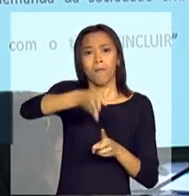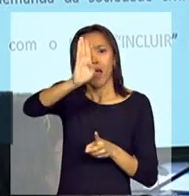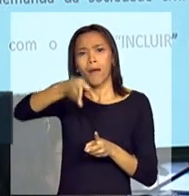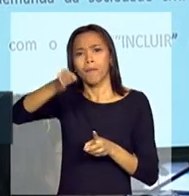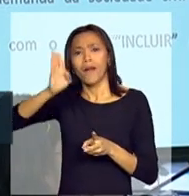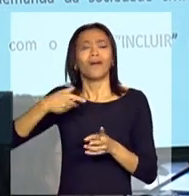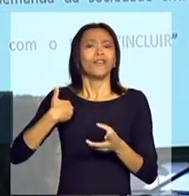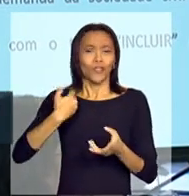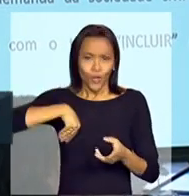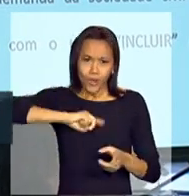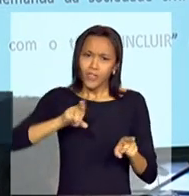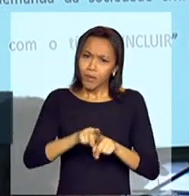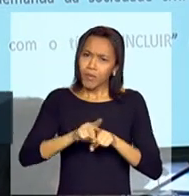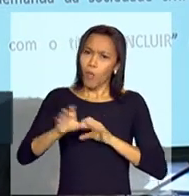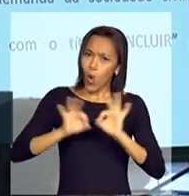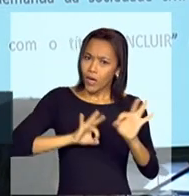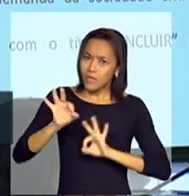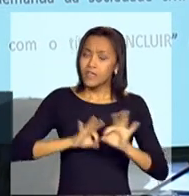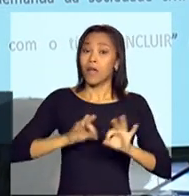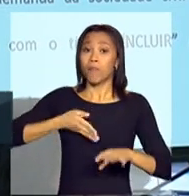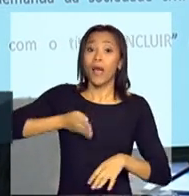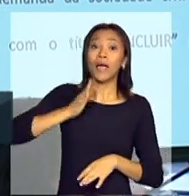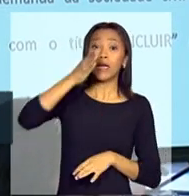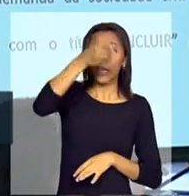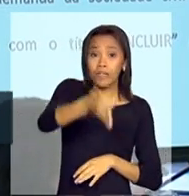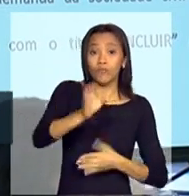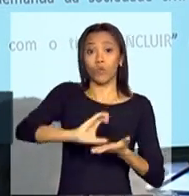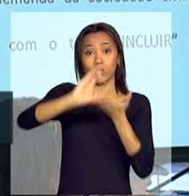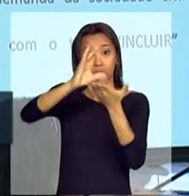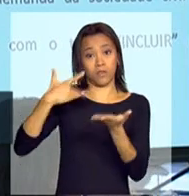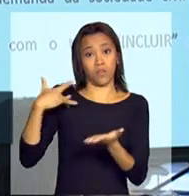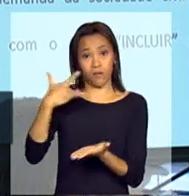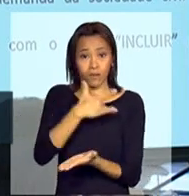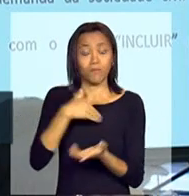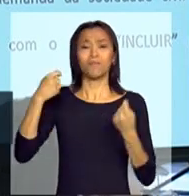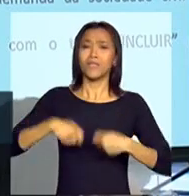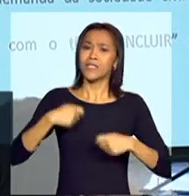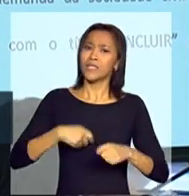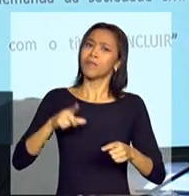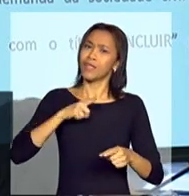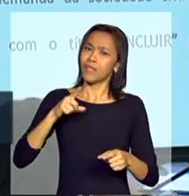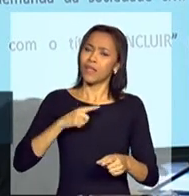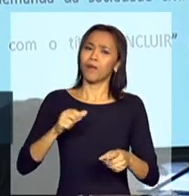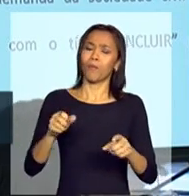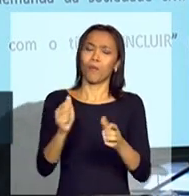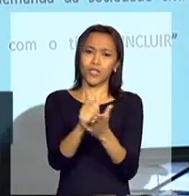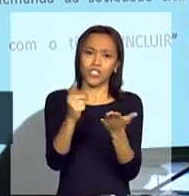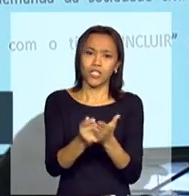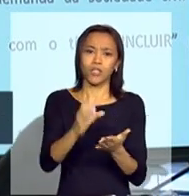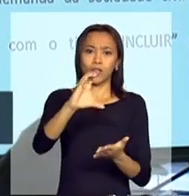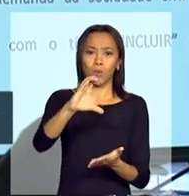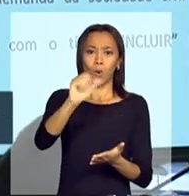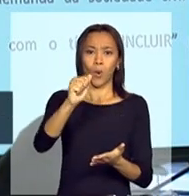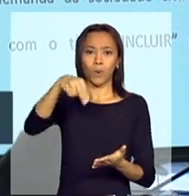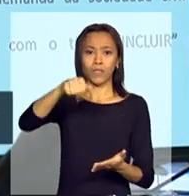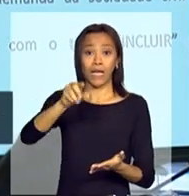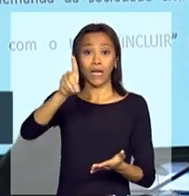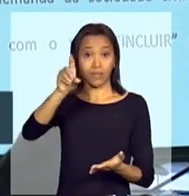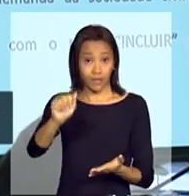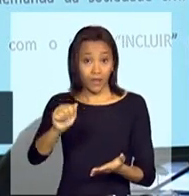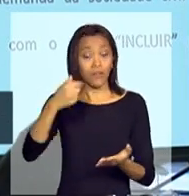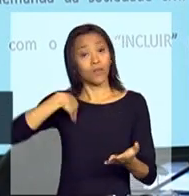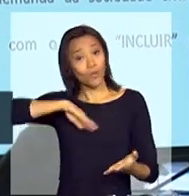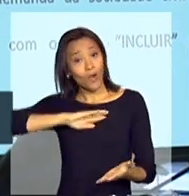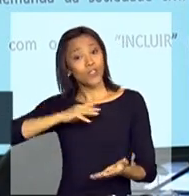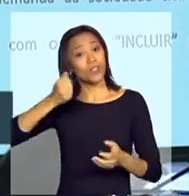conselhos, estamos nos organizando para ir no Conselho de Saúde, acho que temos que ter uma agenda no Conanda, e assim por diante. Então, nos interessa, estamos